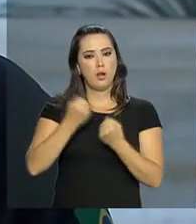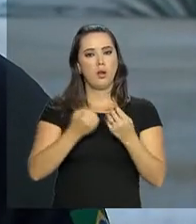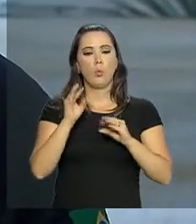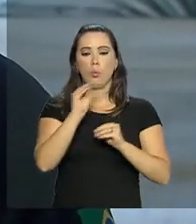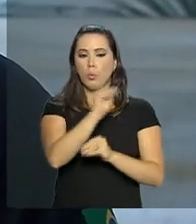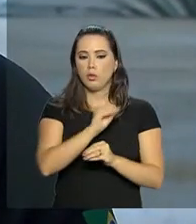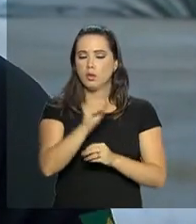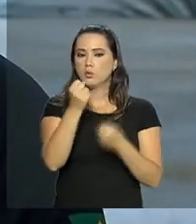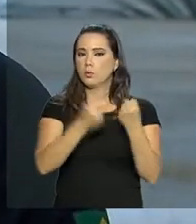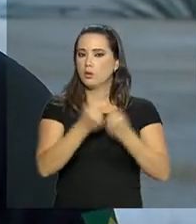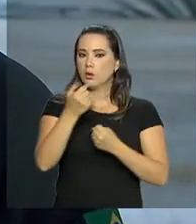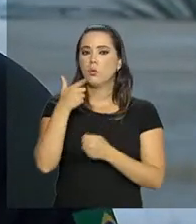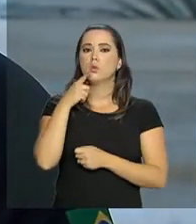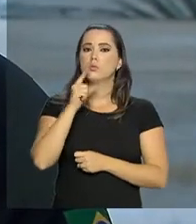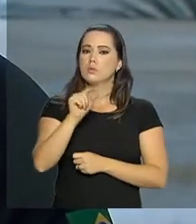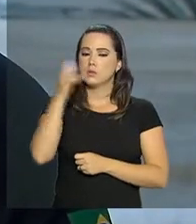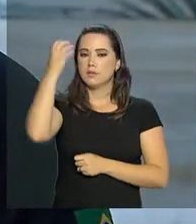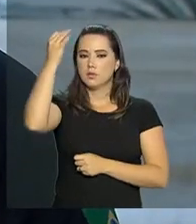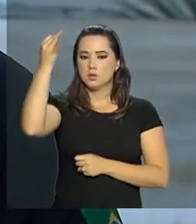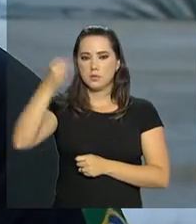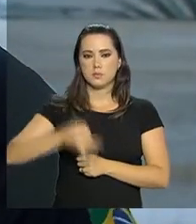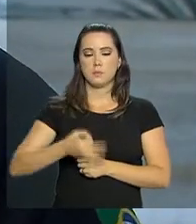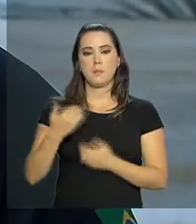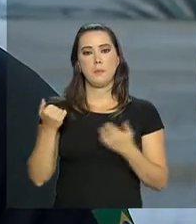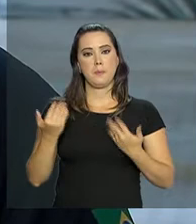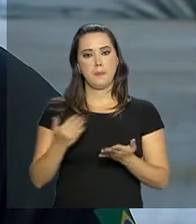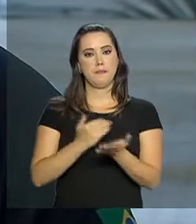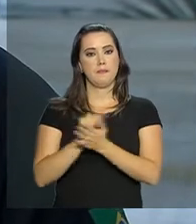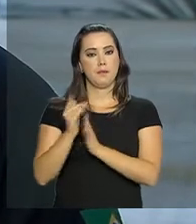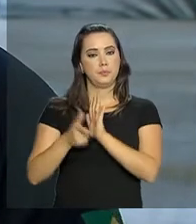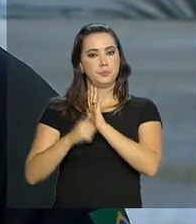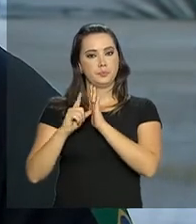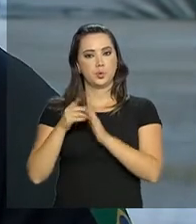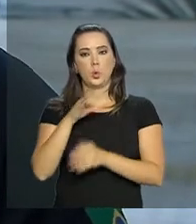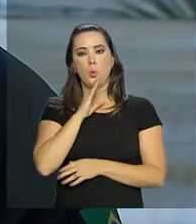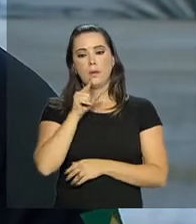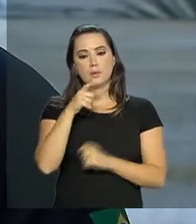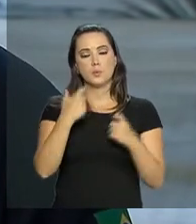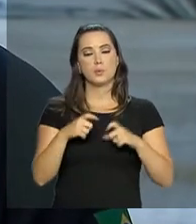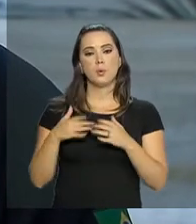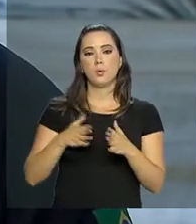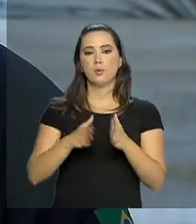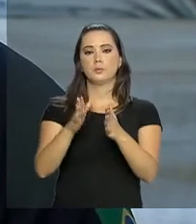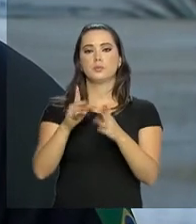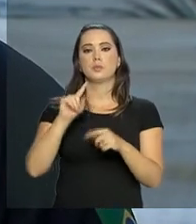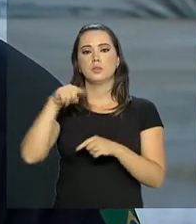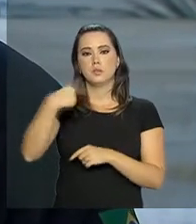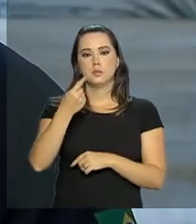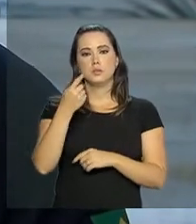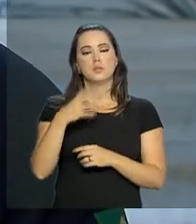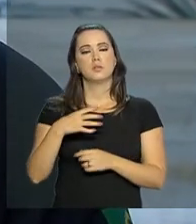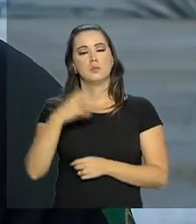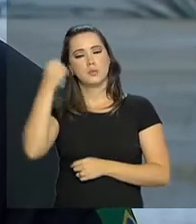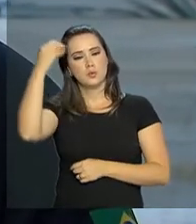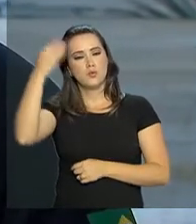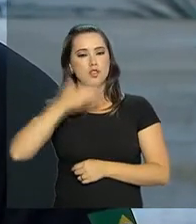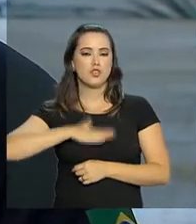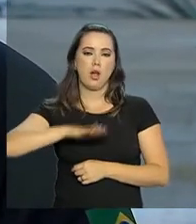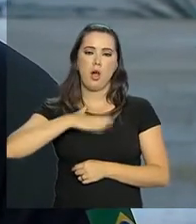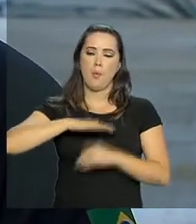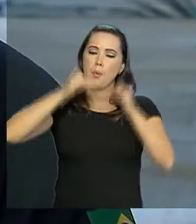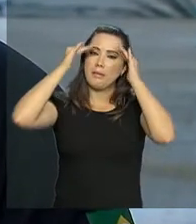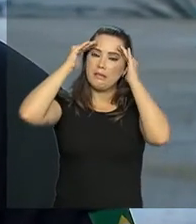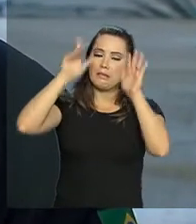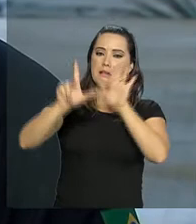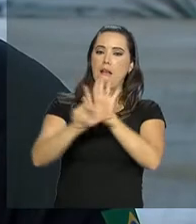cuidar do seu veículo para que ele consiga fazer essa viagem. Então comece antes, conheça o seu caminho, conheça o seu veículo e depois faça uma viagem tranquila. Obedecendo